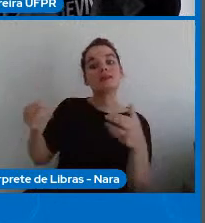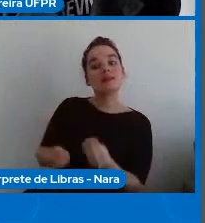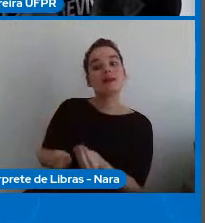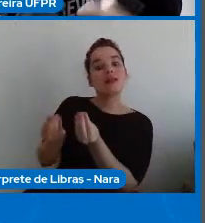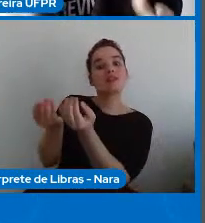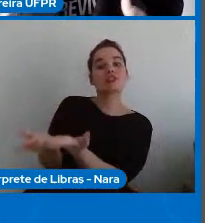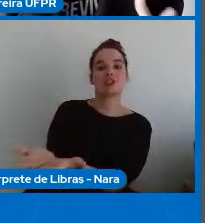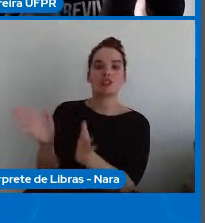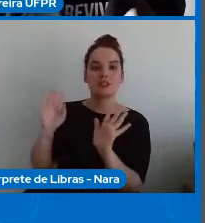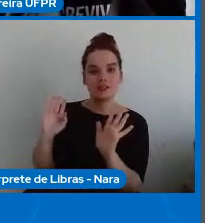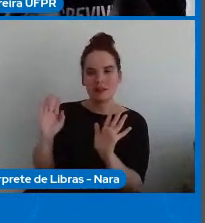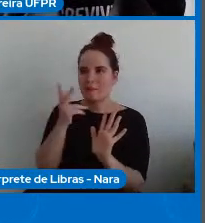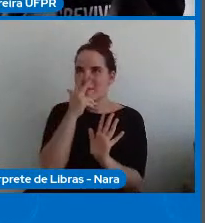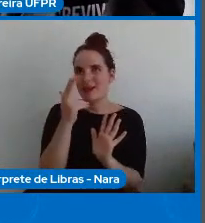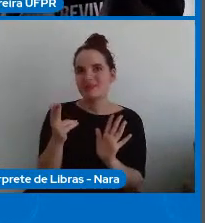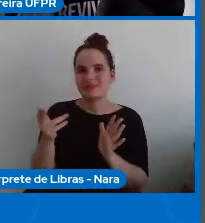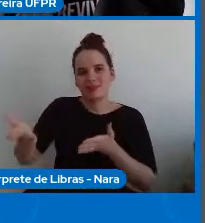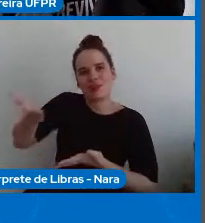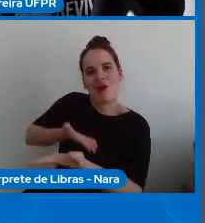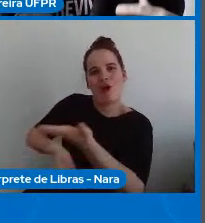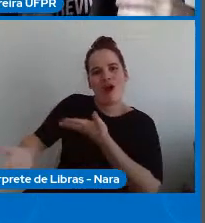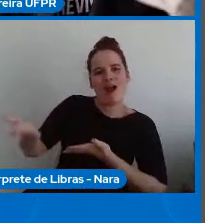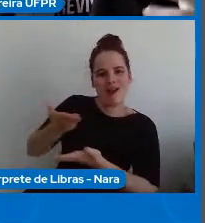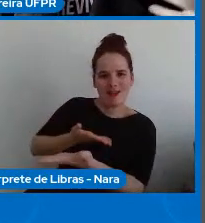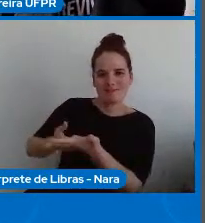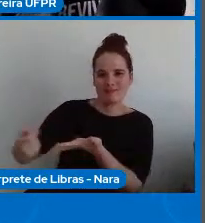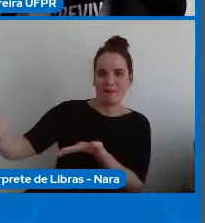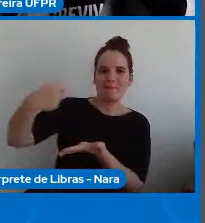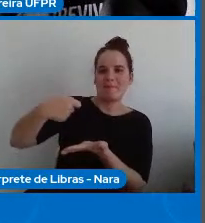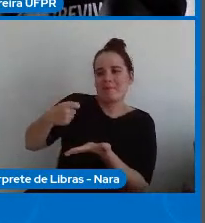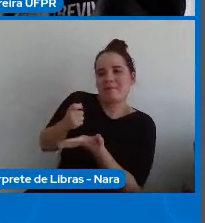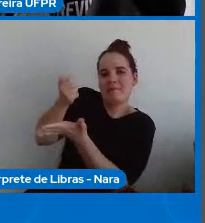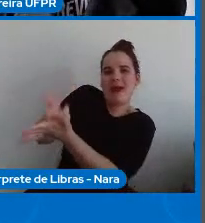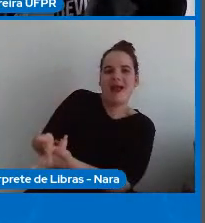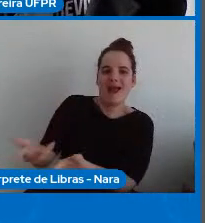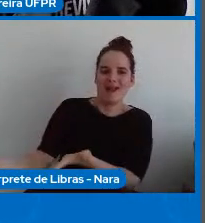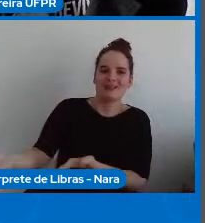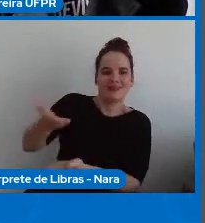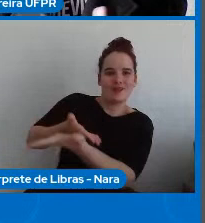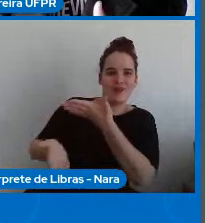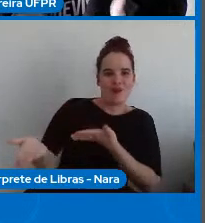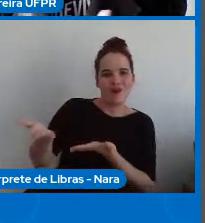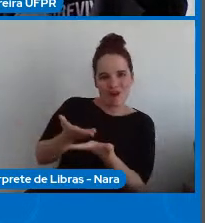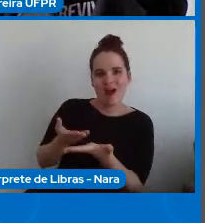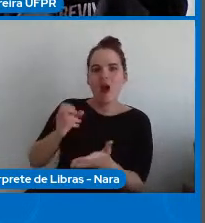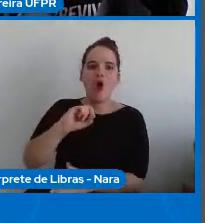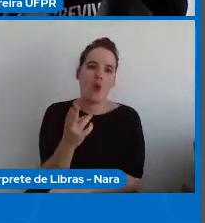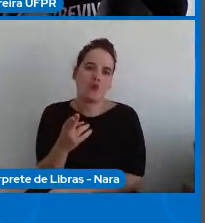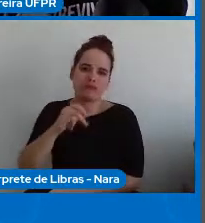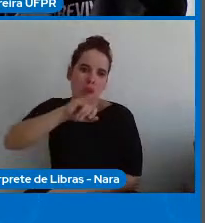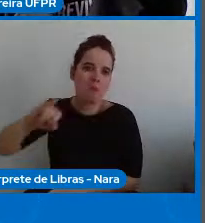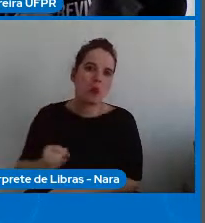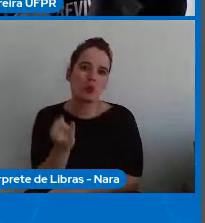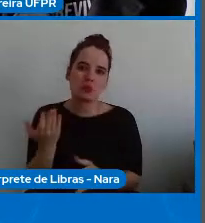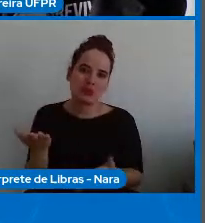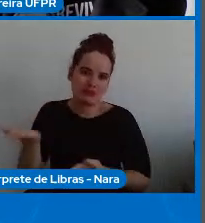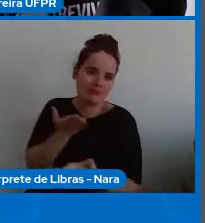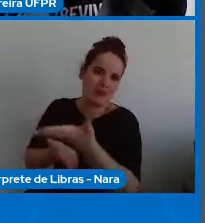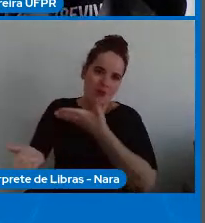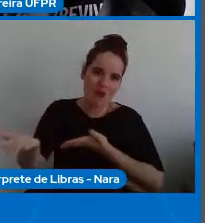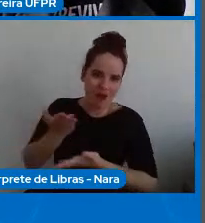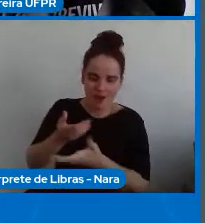pagamento por alguma atividade, como oportunidade de, como troca por alguma coisa.